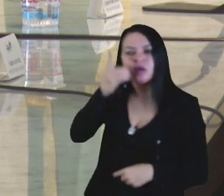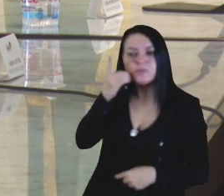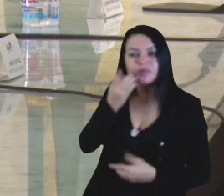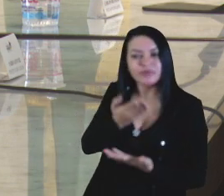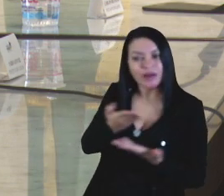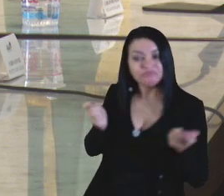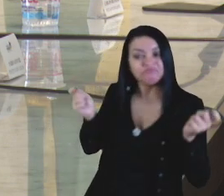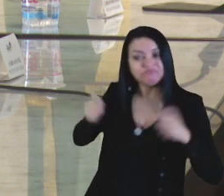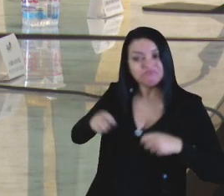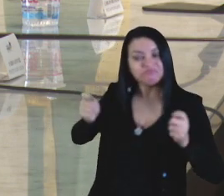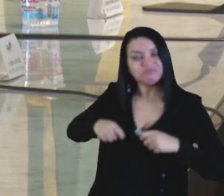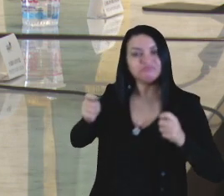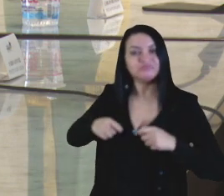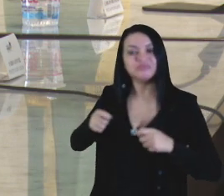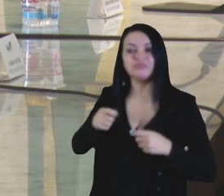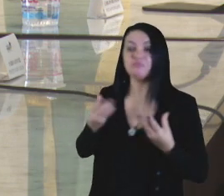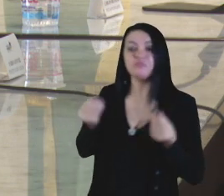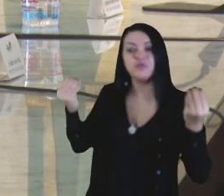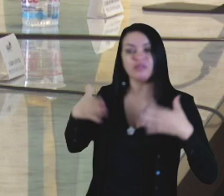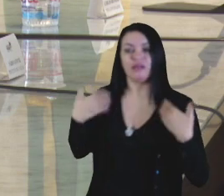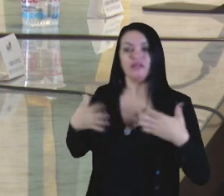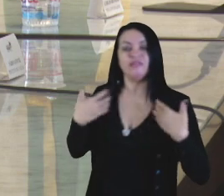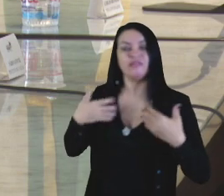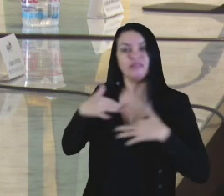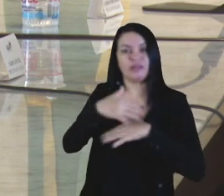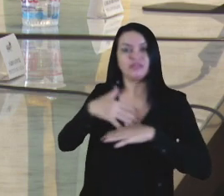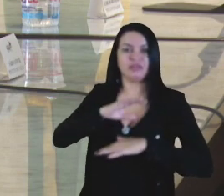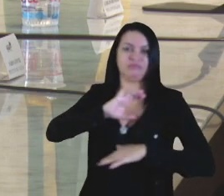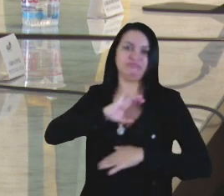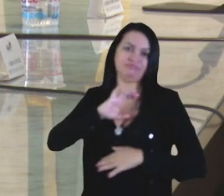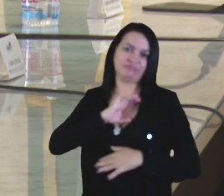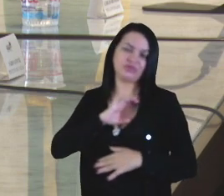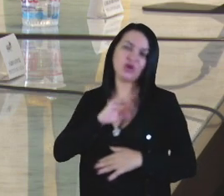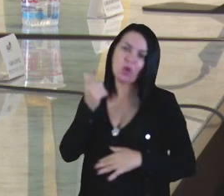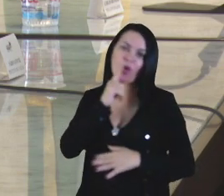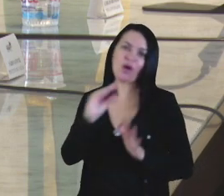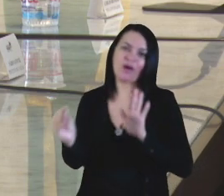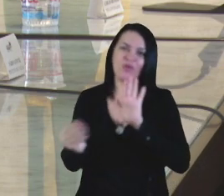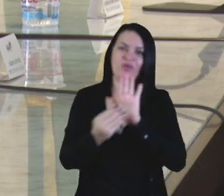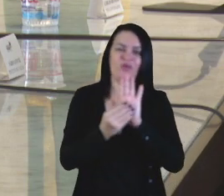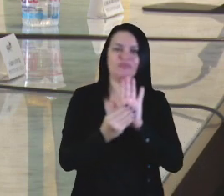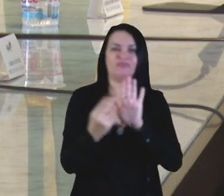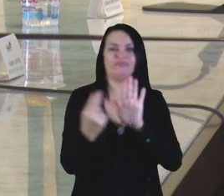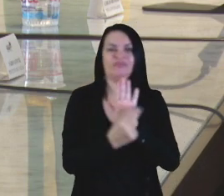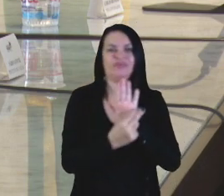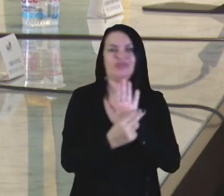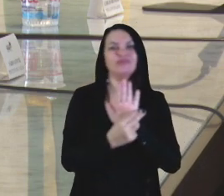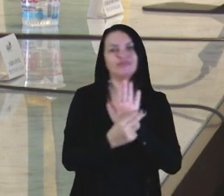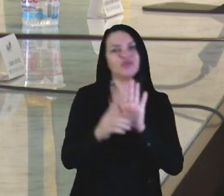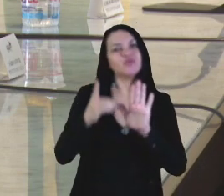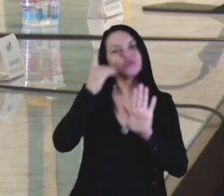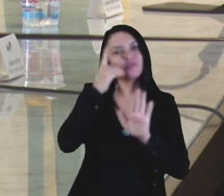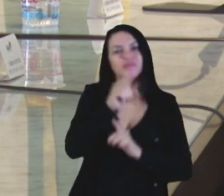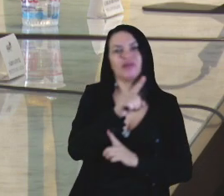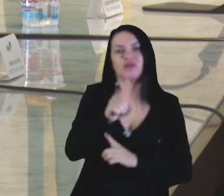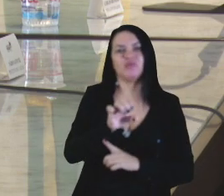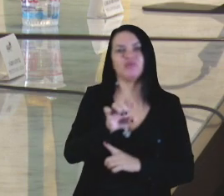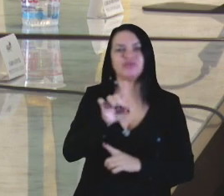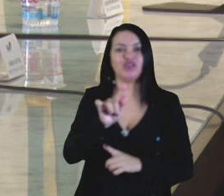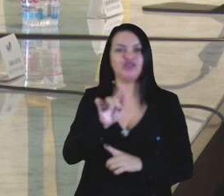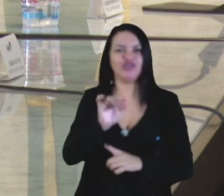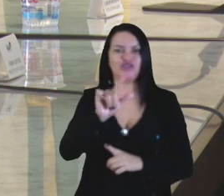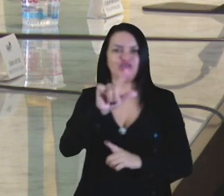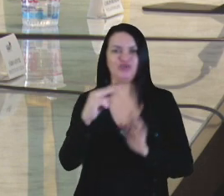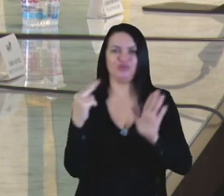se assim, seria de grande alegria nossa, da cidade de Caxias, colocar o nome do deputado Zé Gentil. Eu pediria isso,